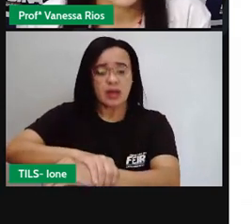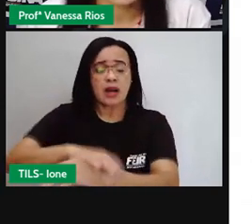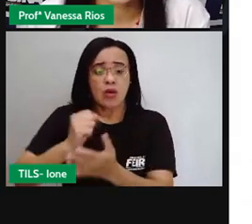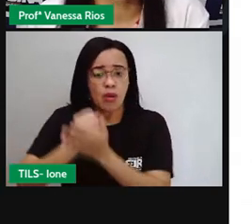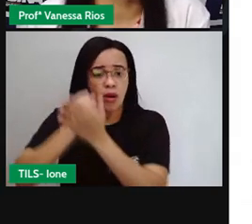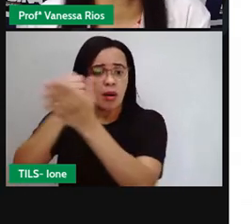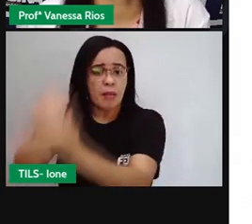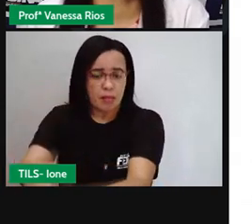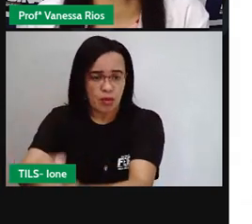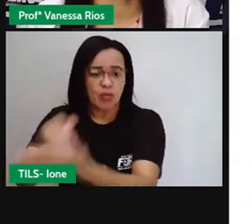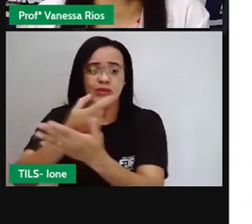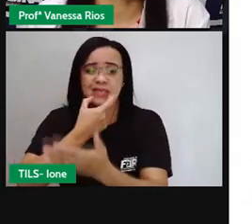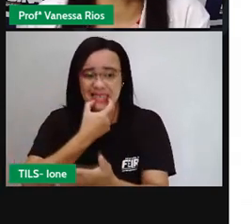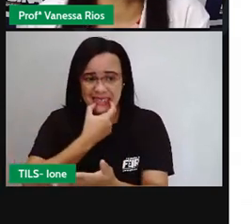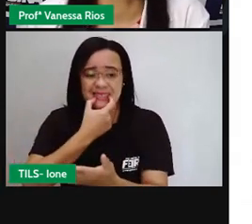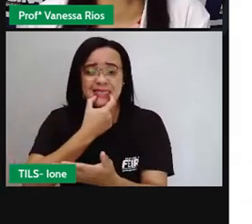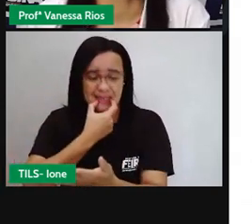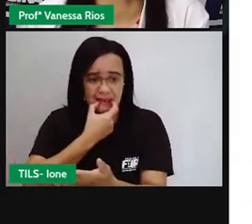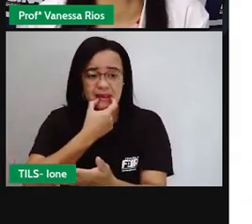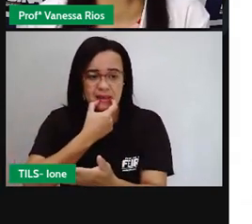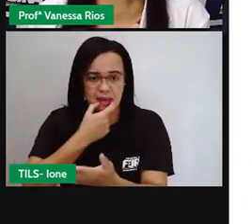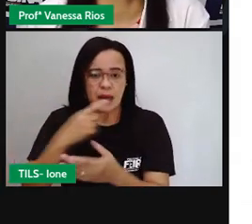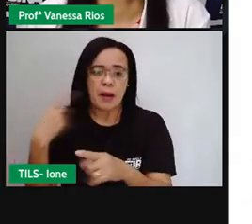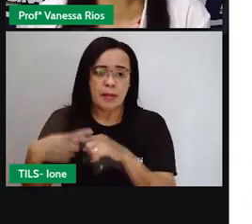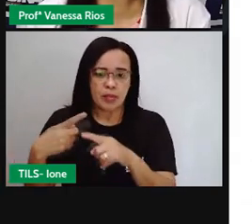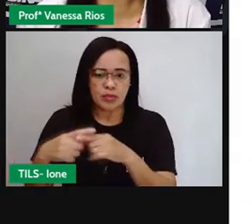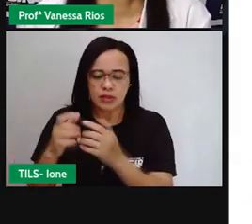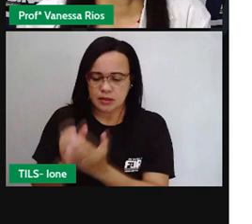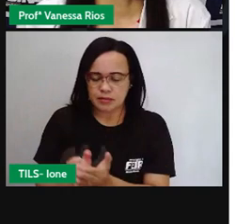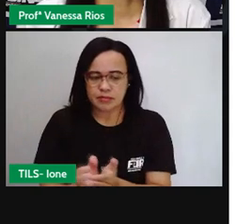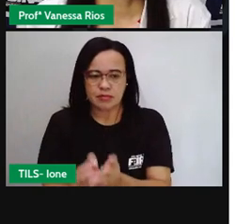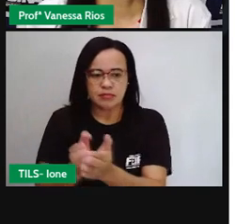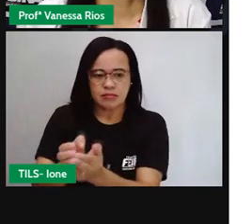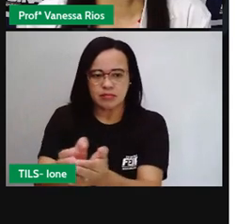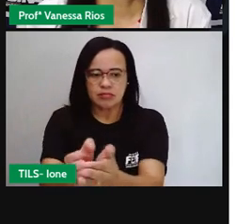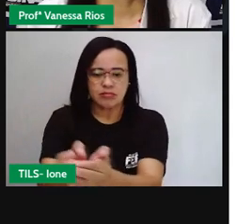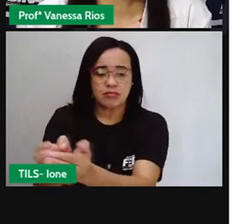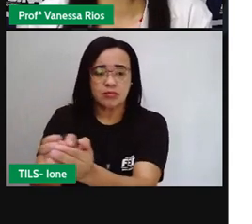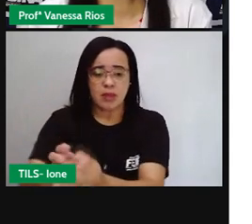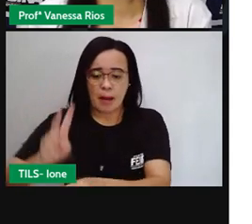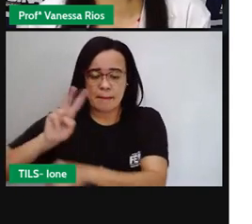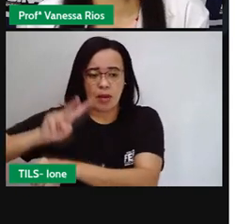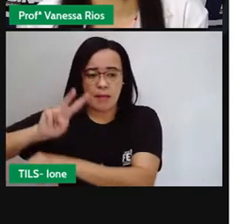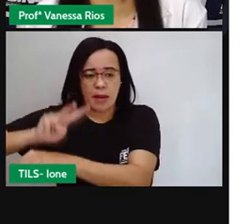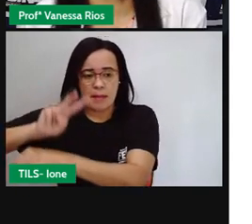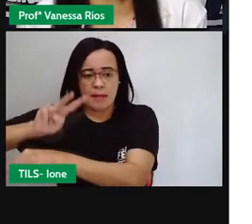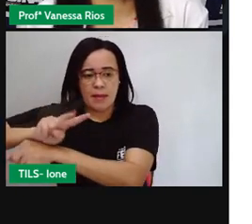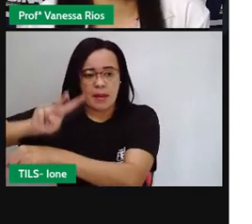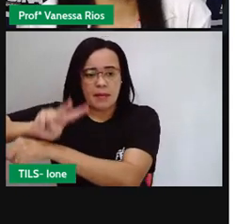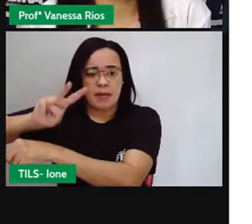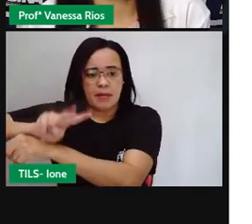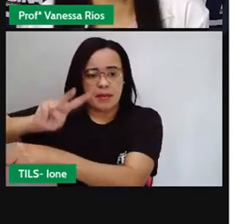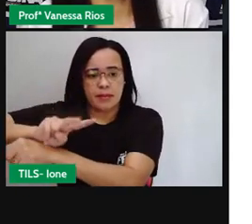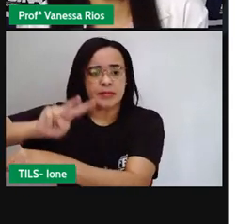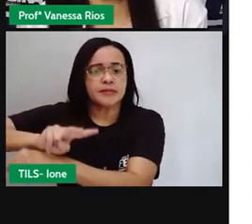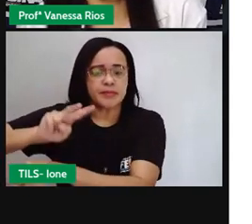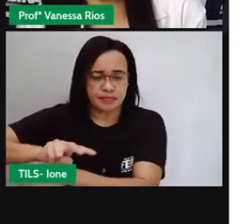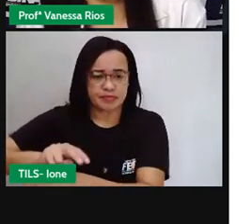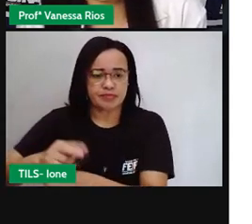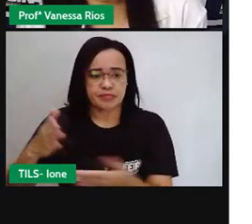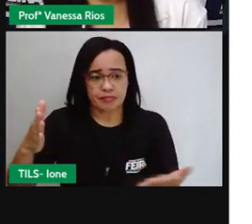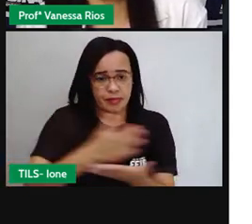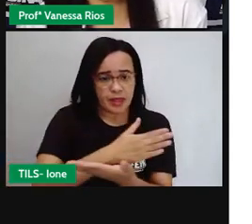escoltados por alguns navios, né? Da Inglaterra. E aí, parte dessa frota, parte de algumas